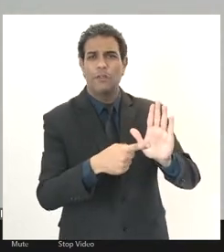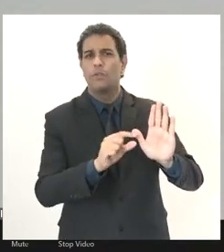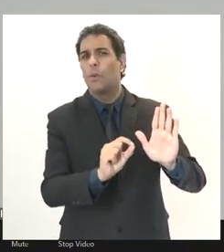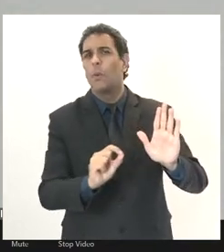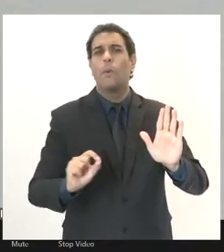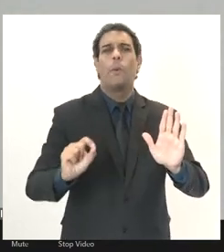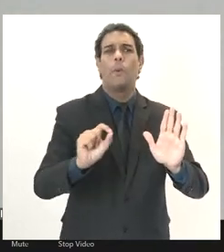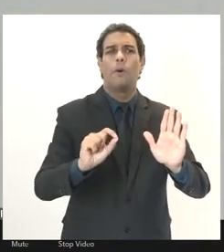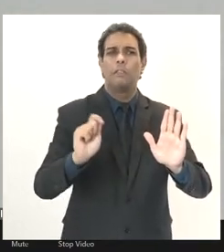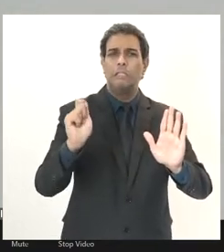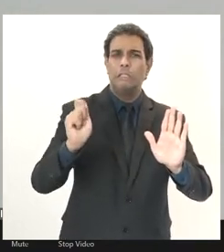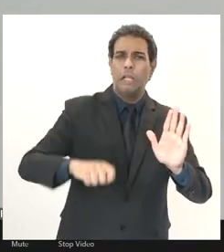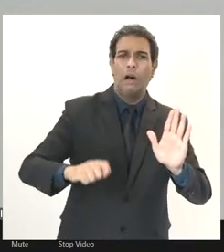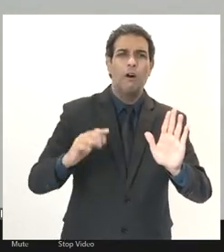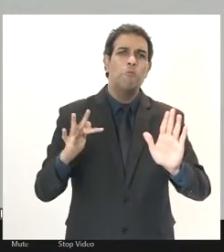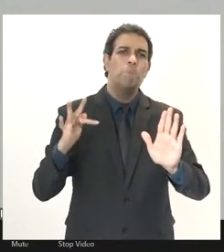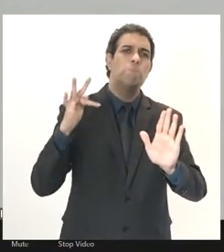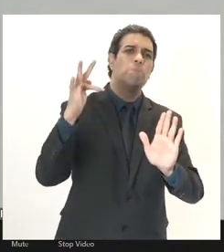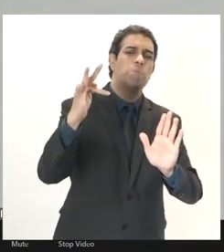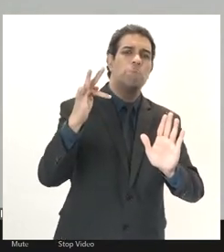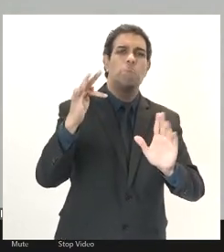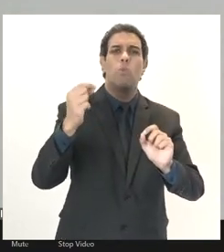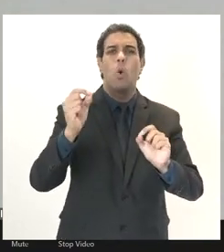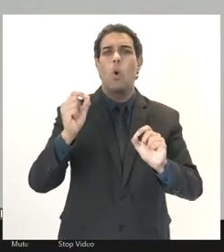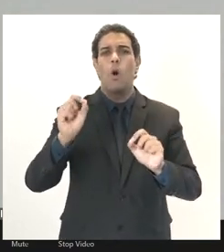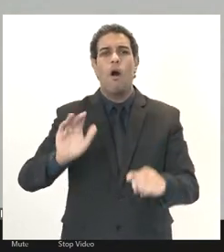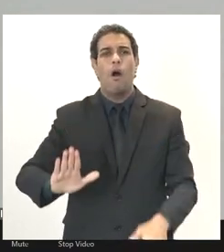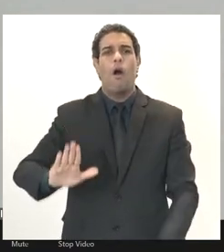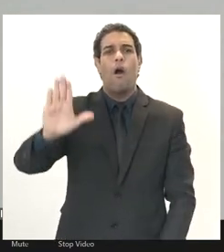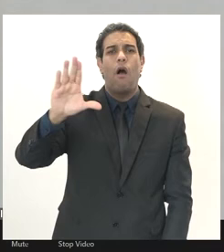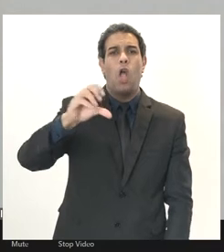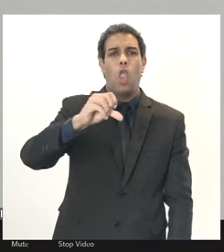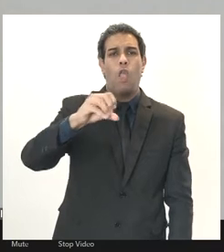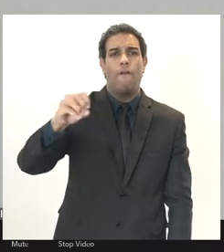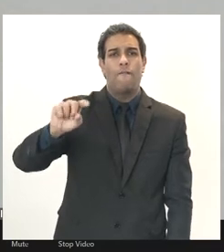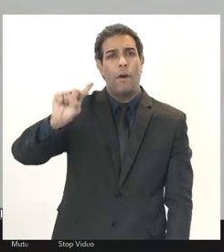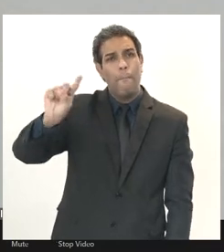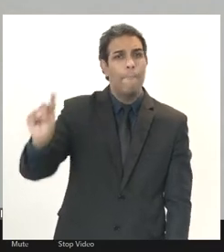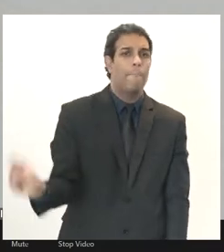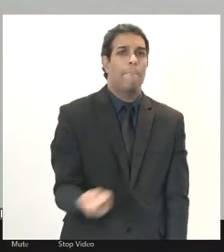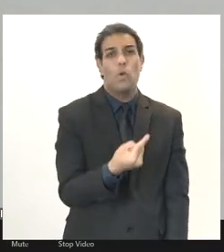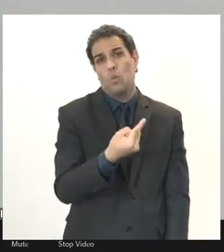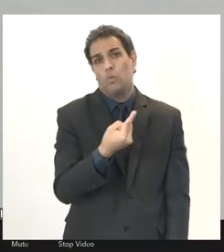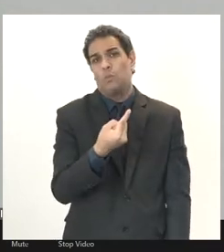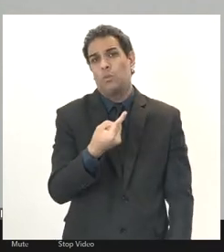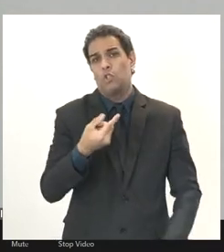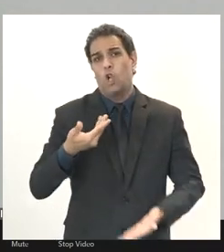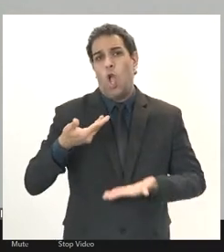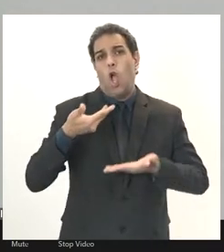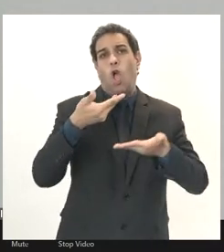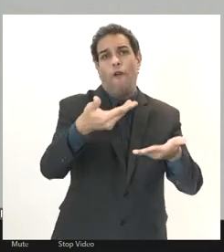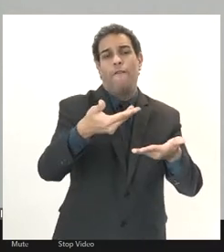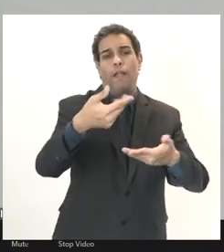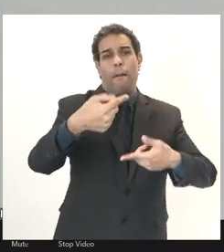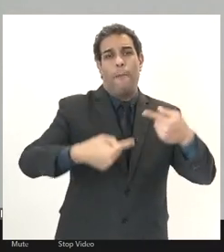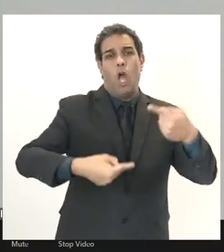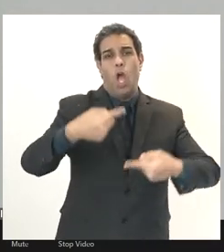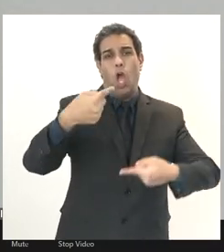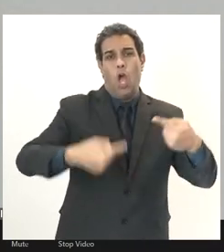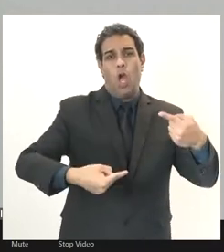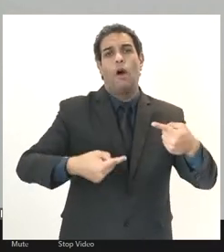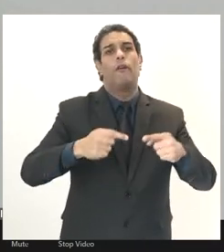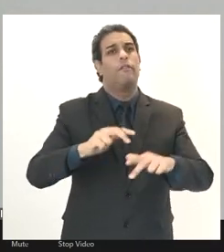possibilidade de nomeação de quase 90 mil cargos em comissão que poderia ser feito